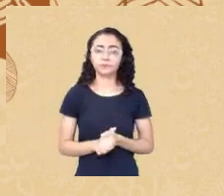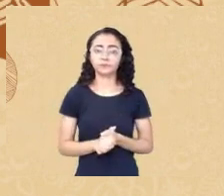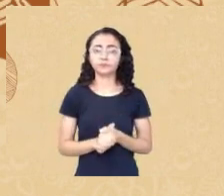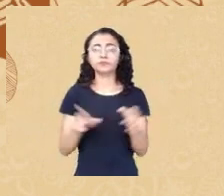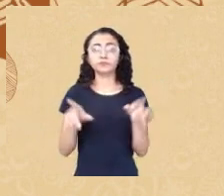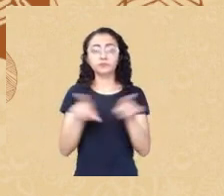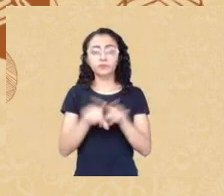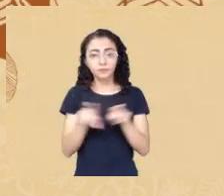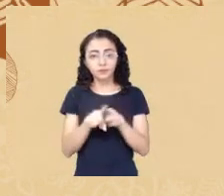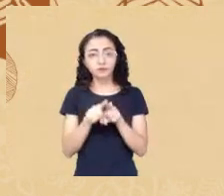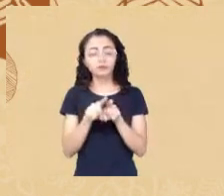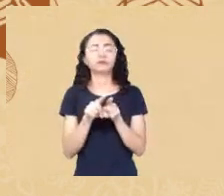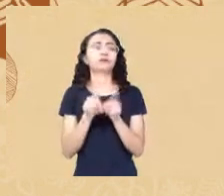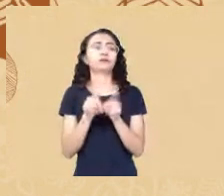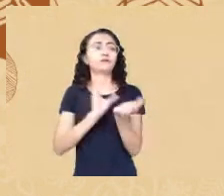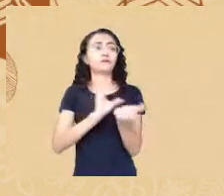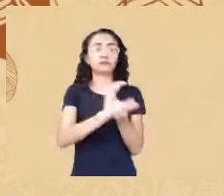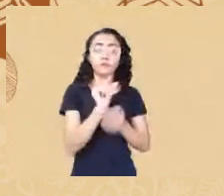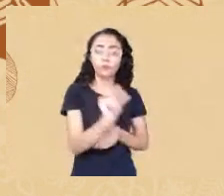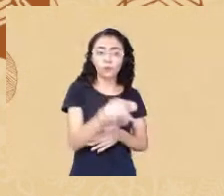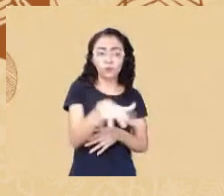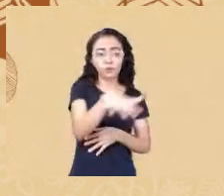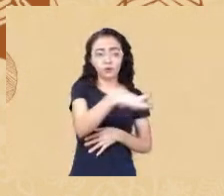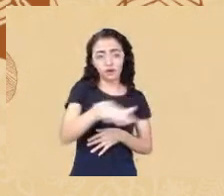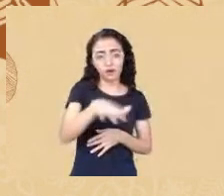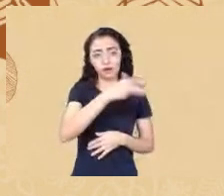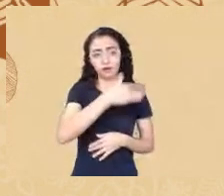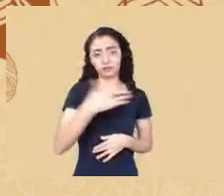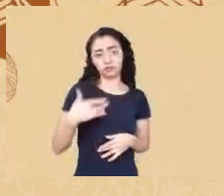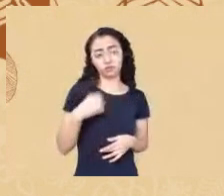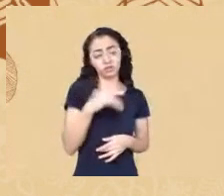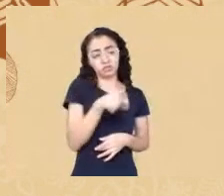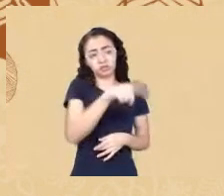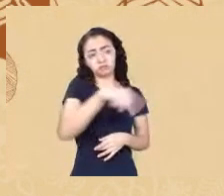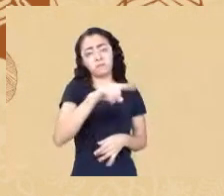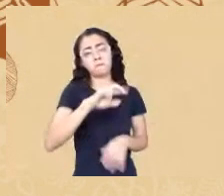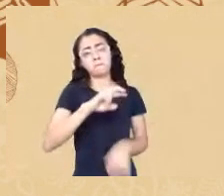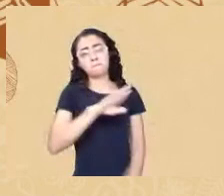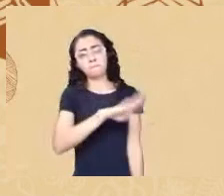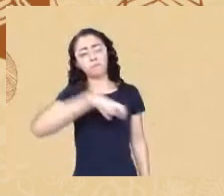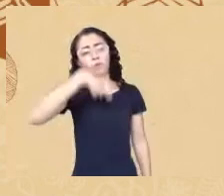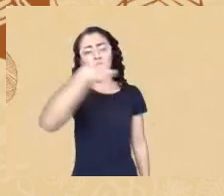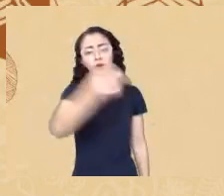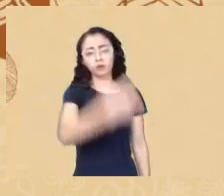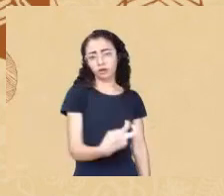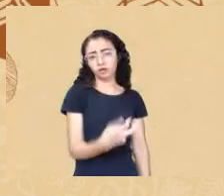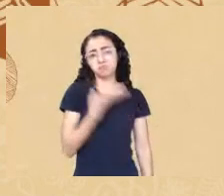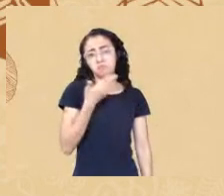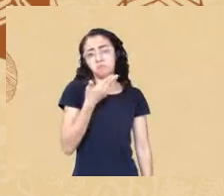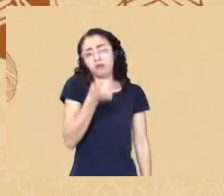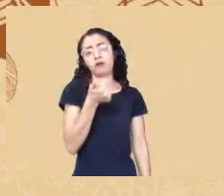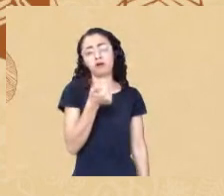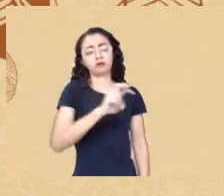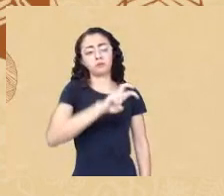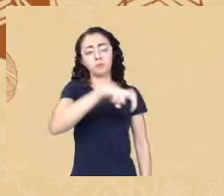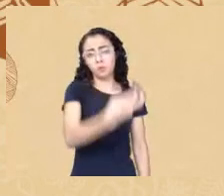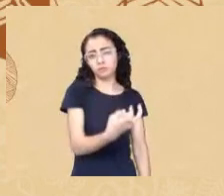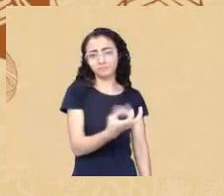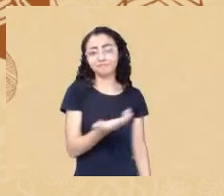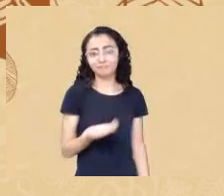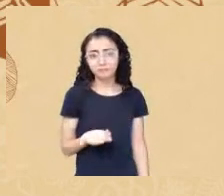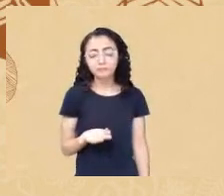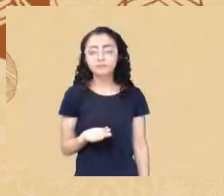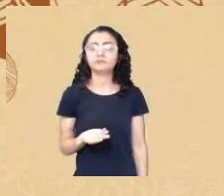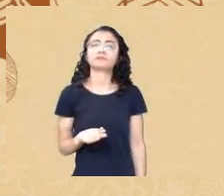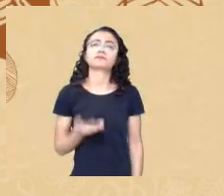capacidade para estar no ambiente mas eles serviam para serem a linha de frente numa guerra ou por exemplo eu não vou